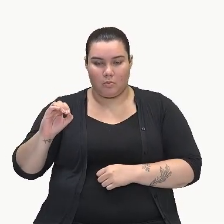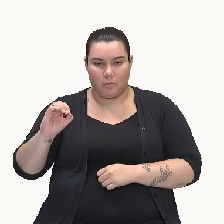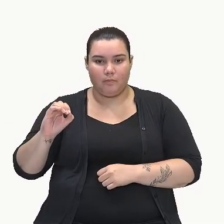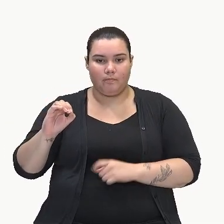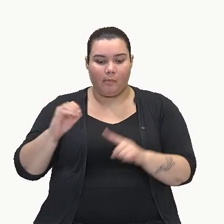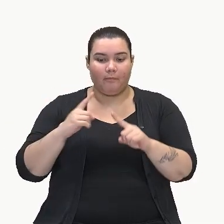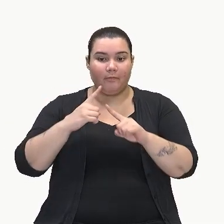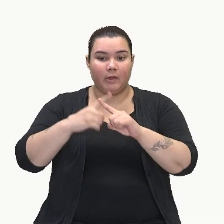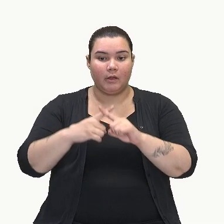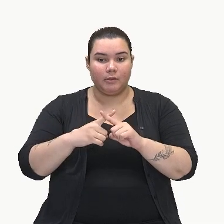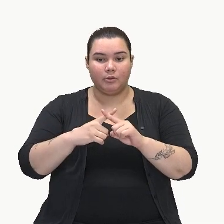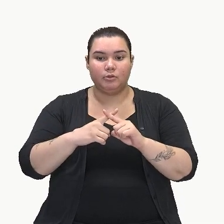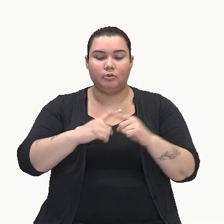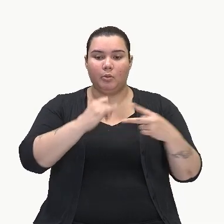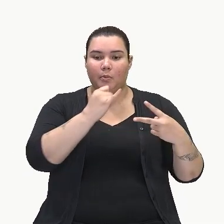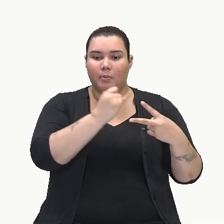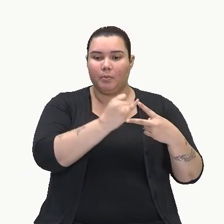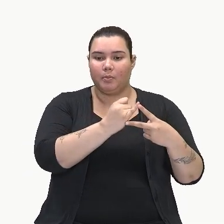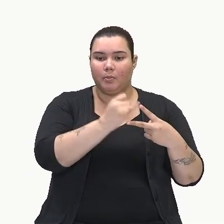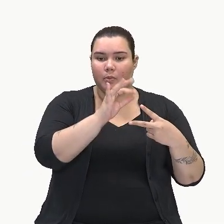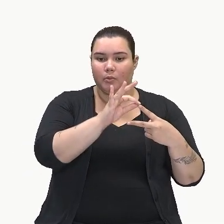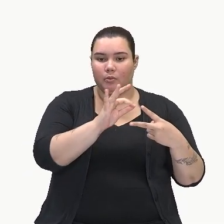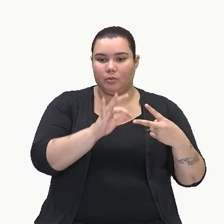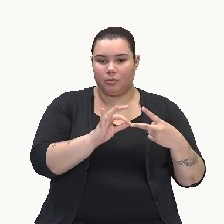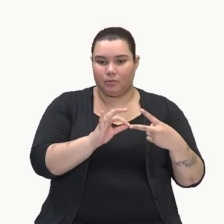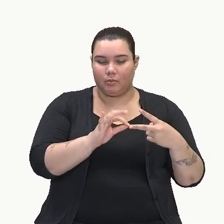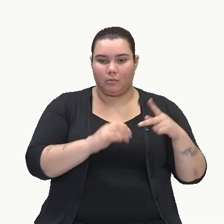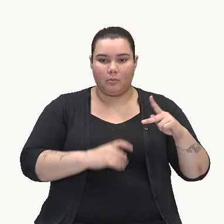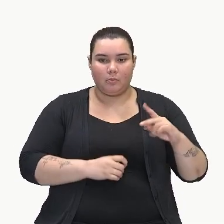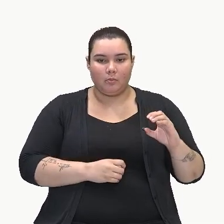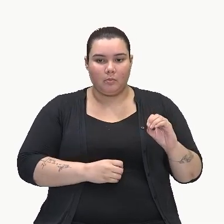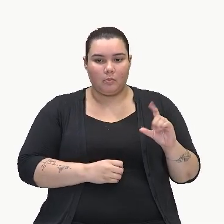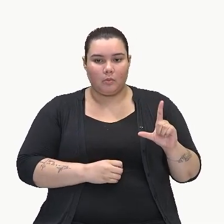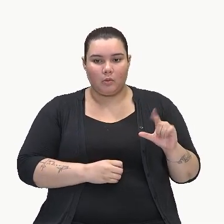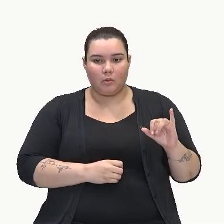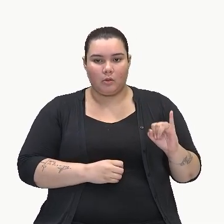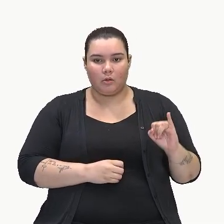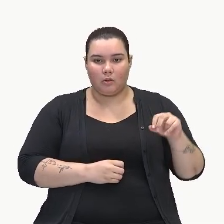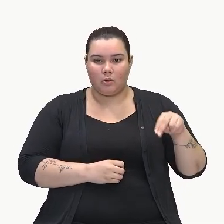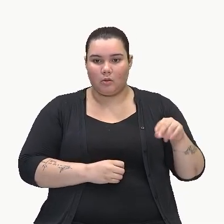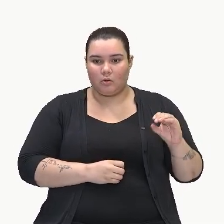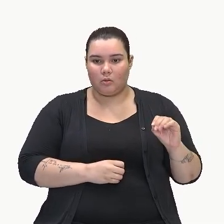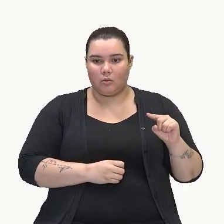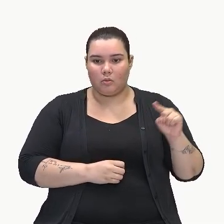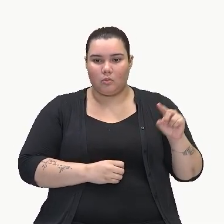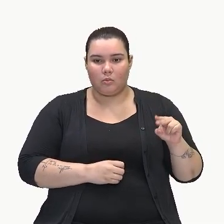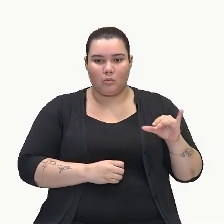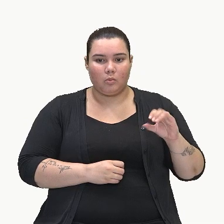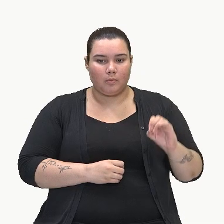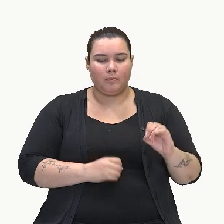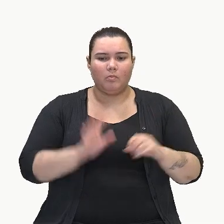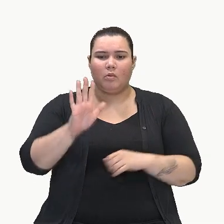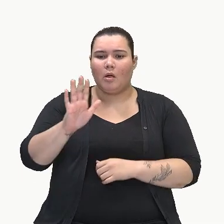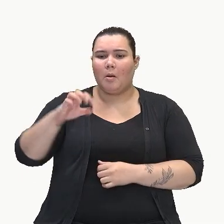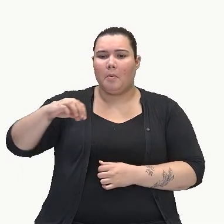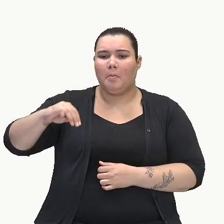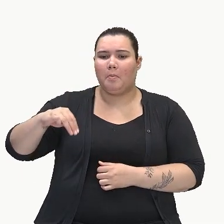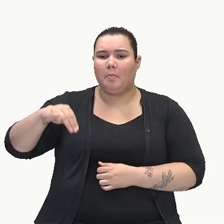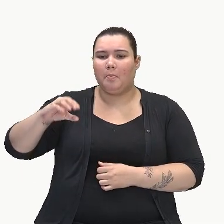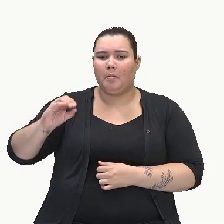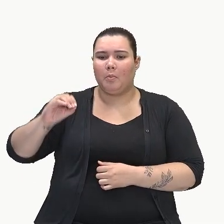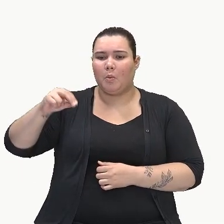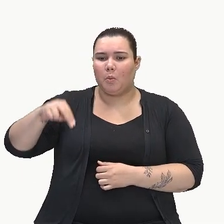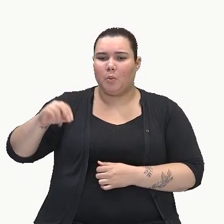monômio por um polinômio, tá? Relembrando o que é um monômio. Monômio